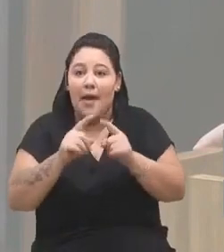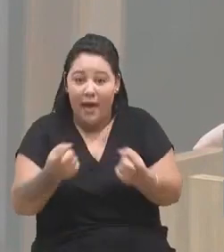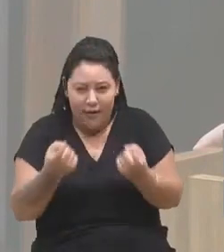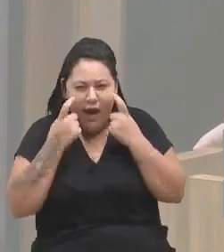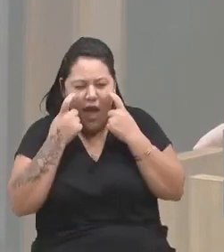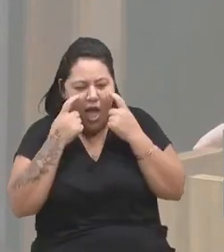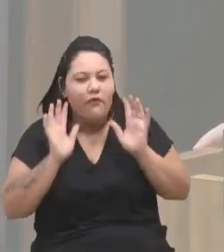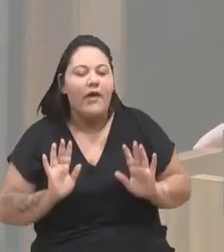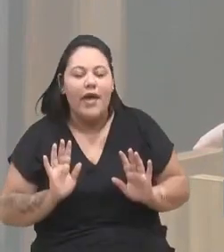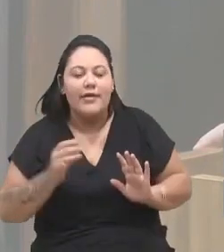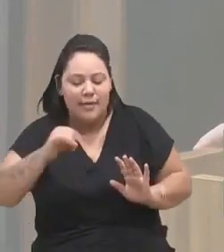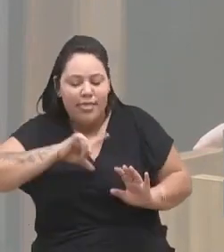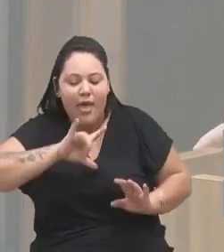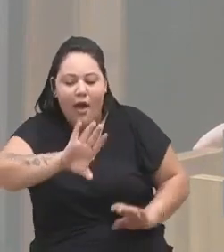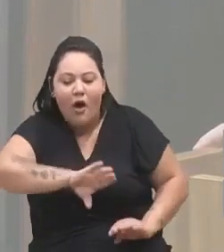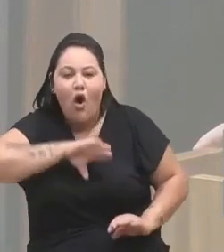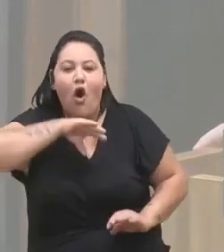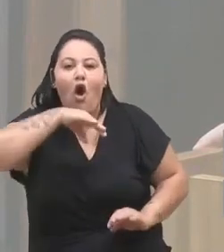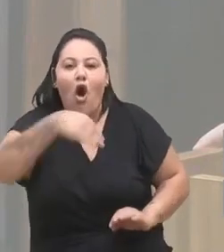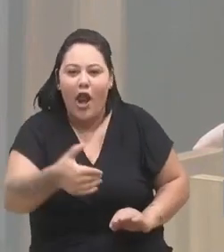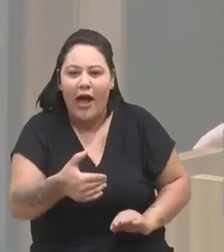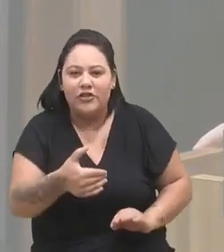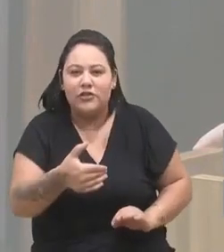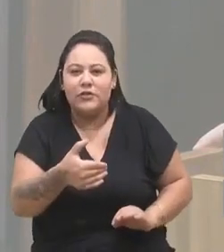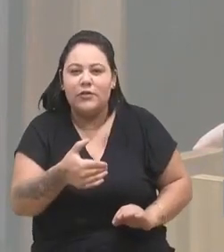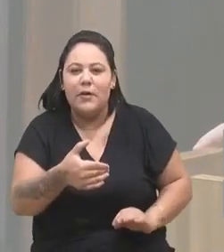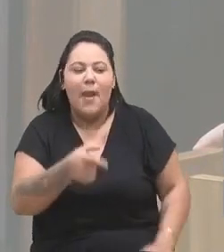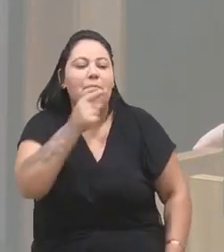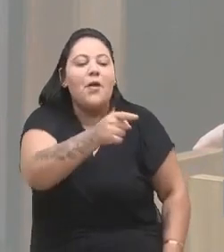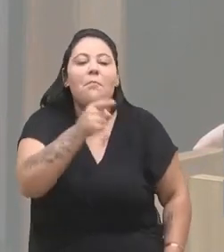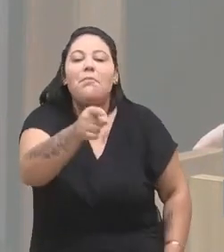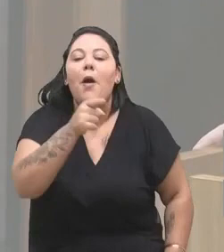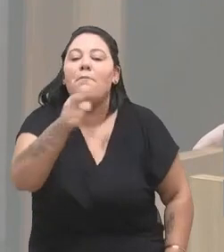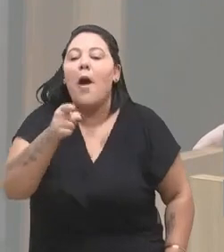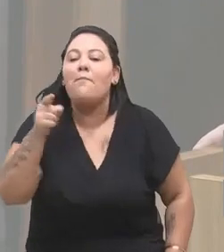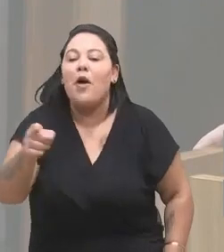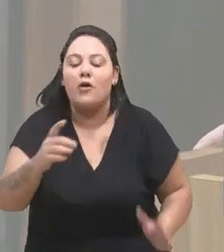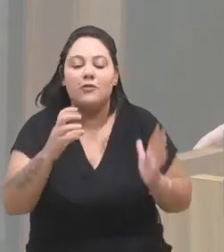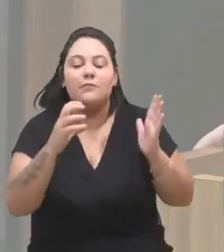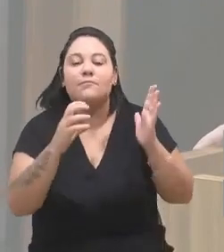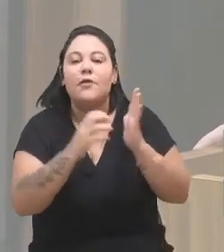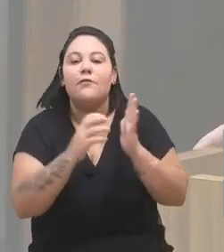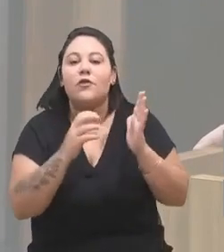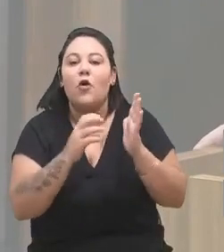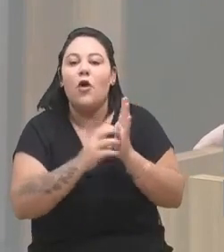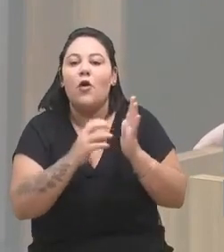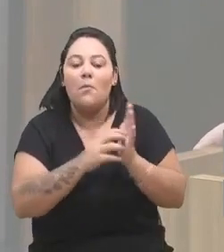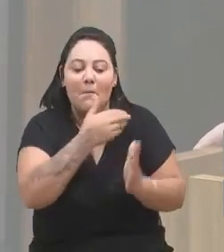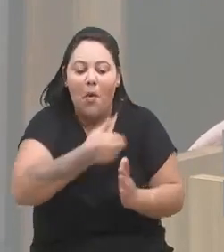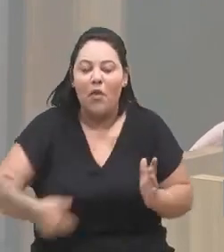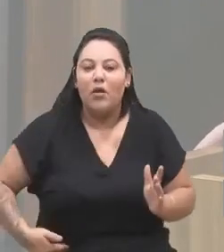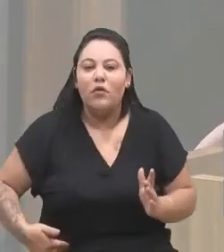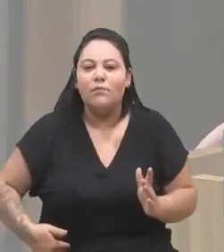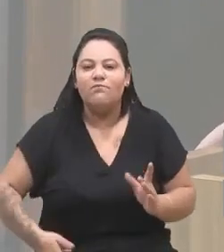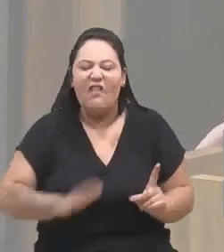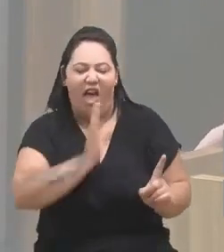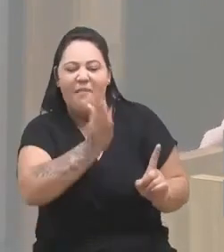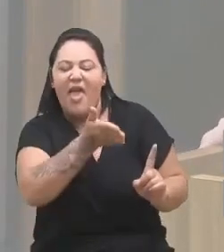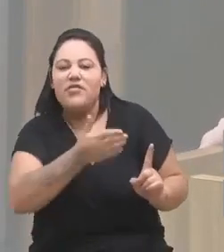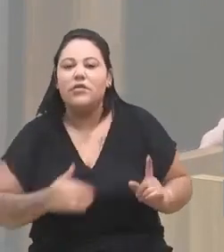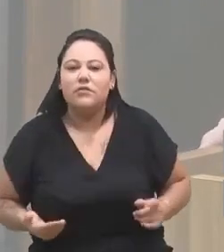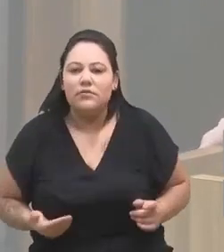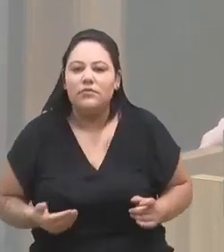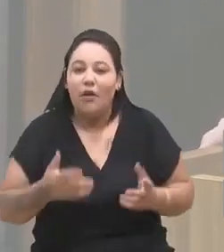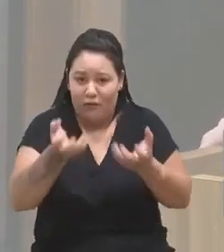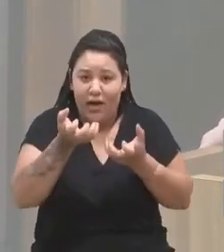quero ver, vocês são tão corajosos para ficar botando o na cara de servidor público e ameaçando. É isso que eu